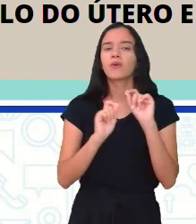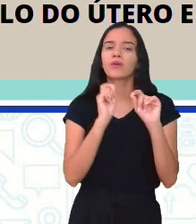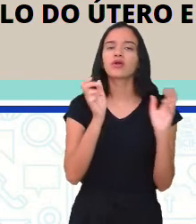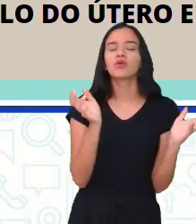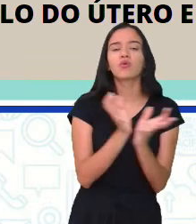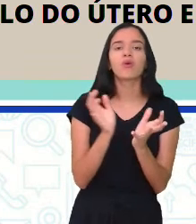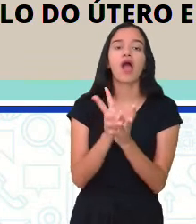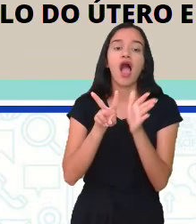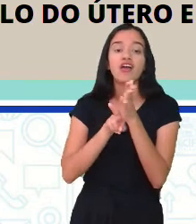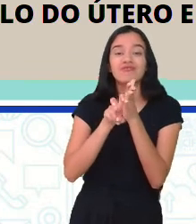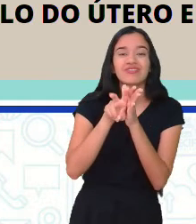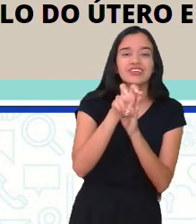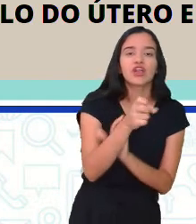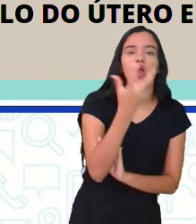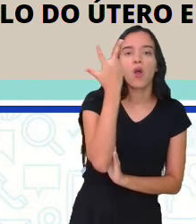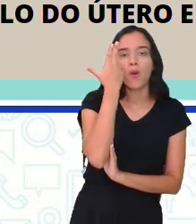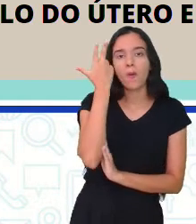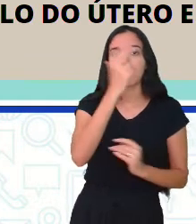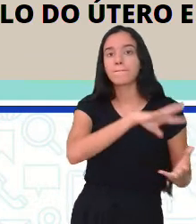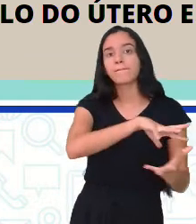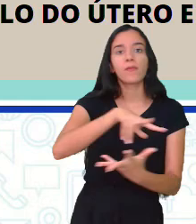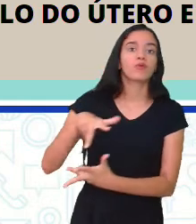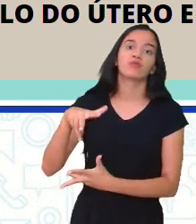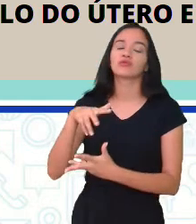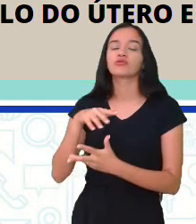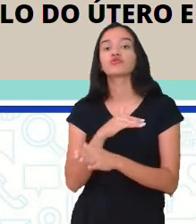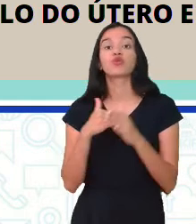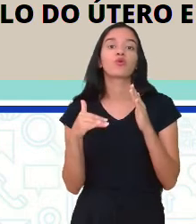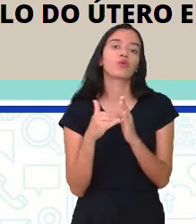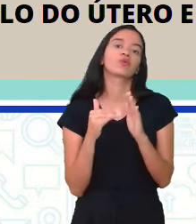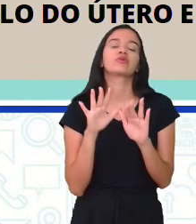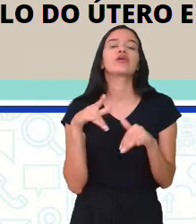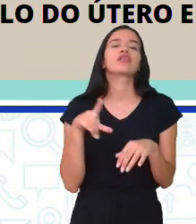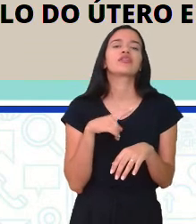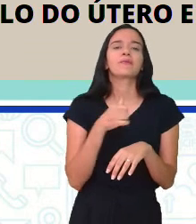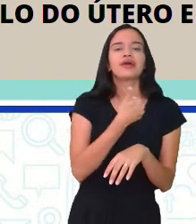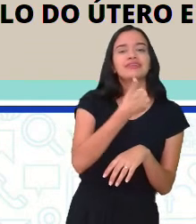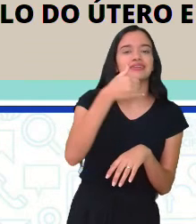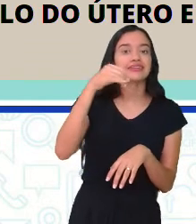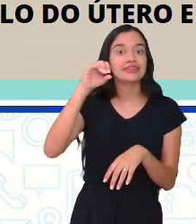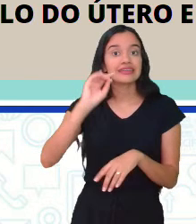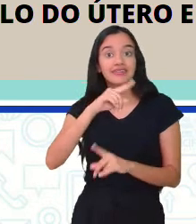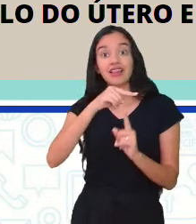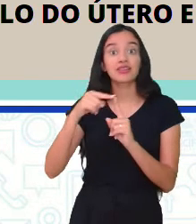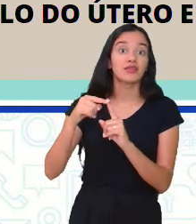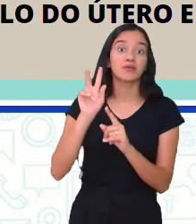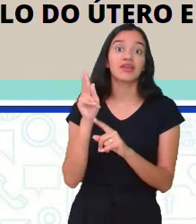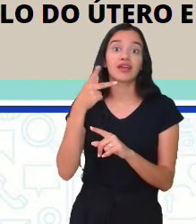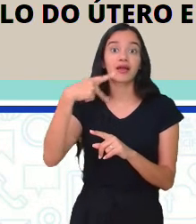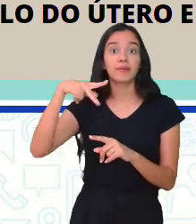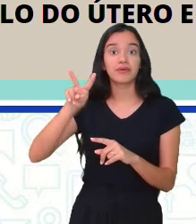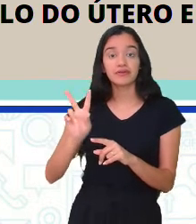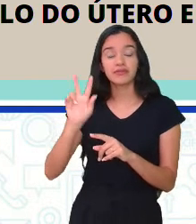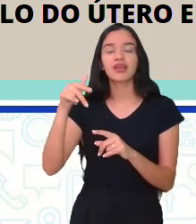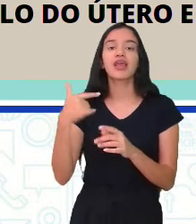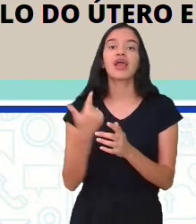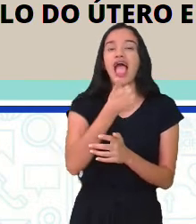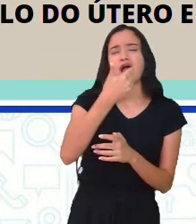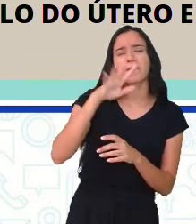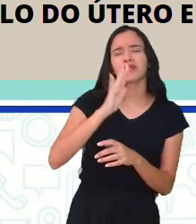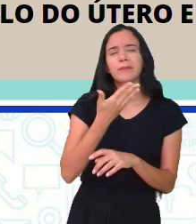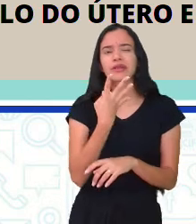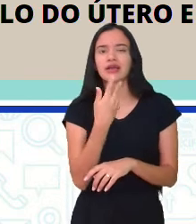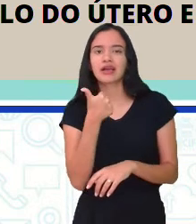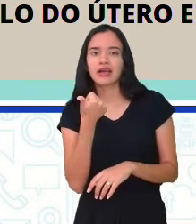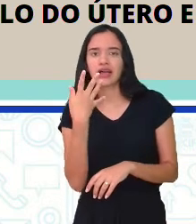um grupo de vírus que é muito comum no mundo inteiro. Existem mais de 100 tipos de HPV, dos quais pelo menos 14